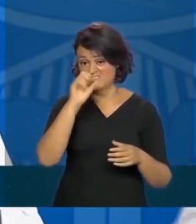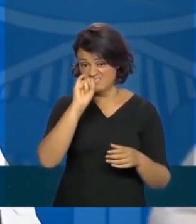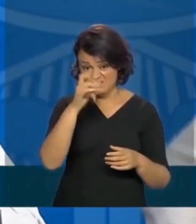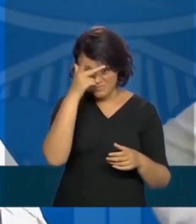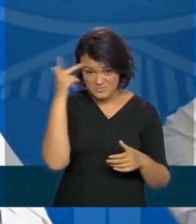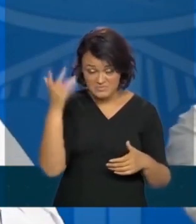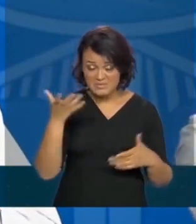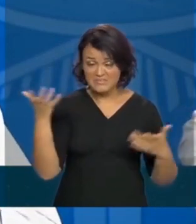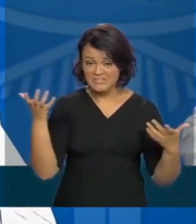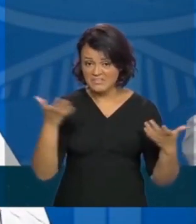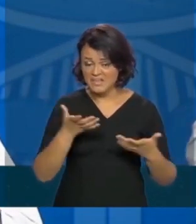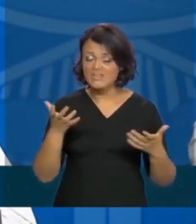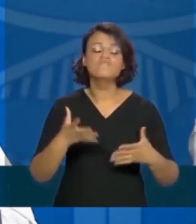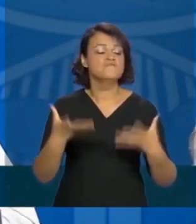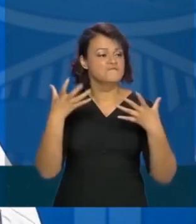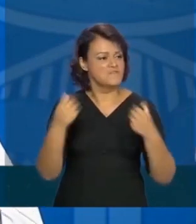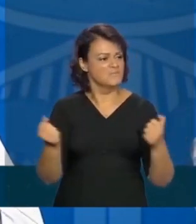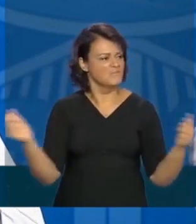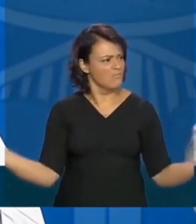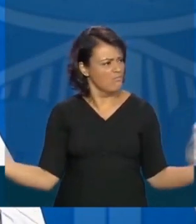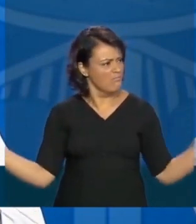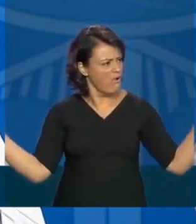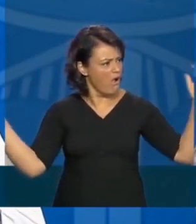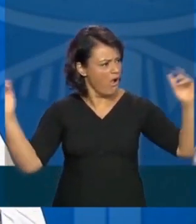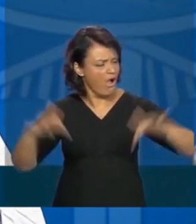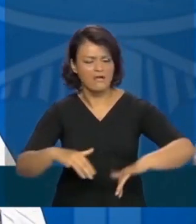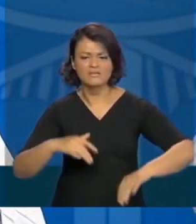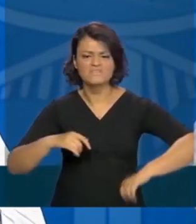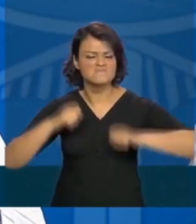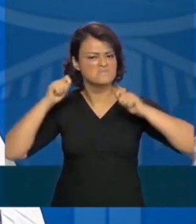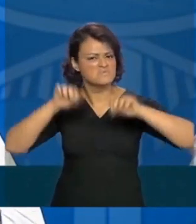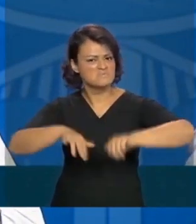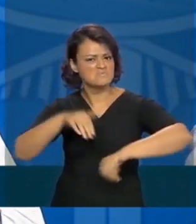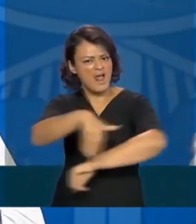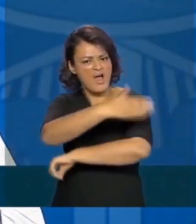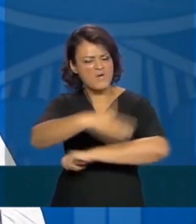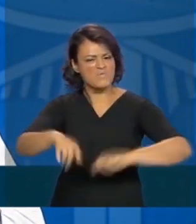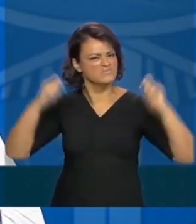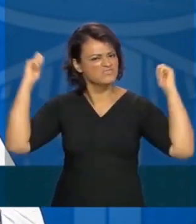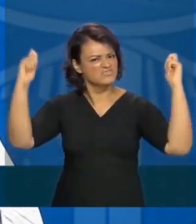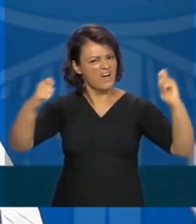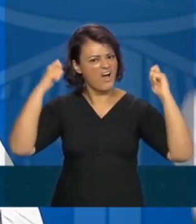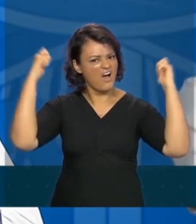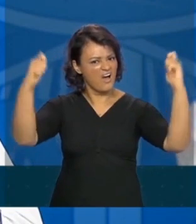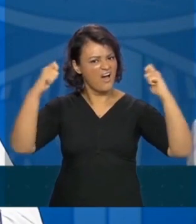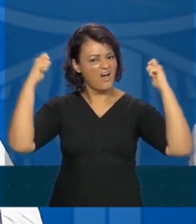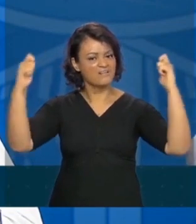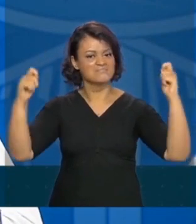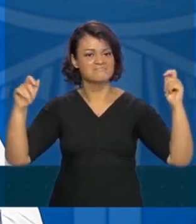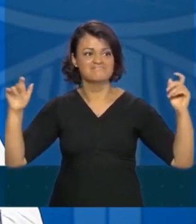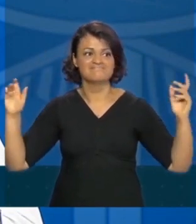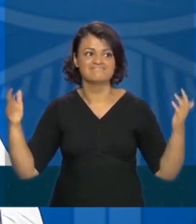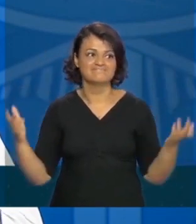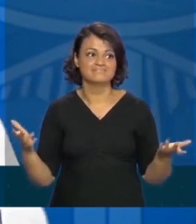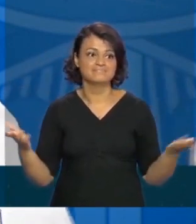ser pautado por vamos fazer um efeito manada, vamos todos à rua, fazer uma grande manifestação,